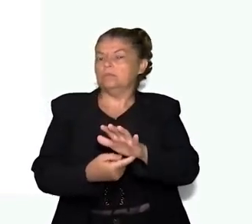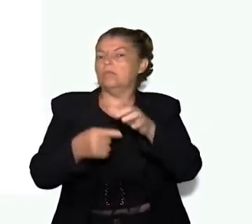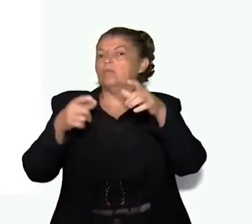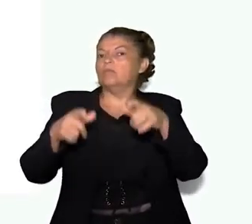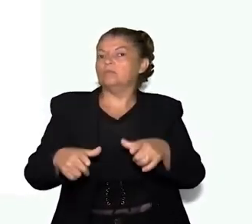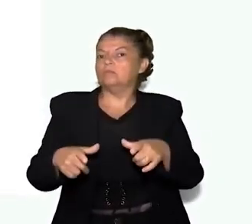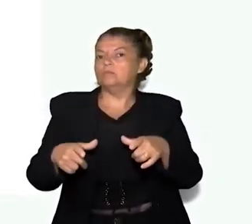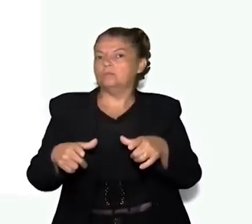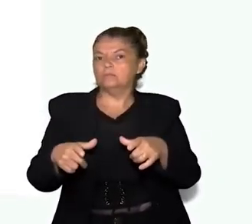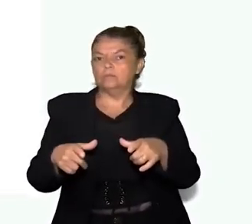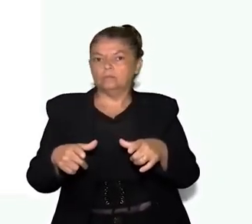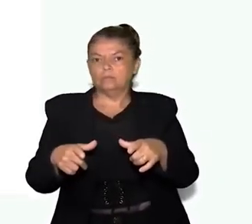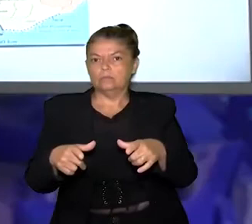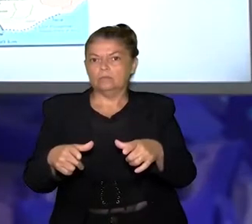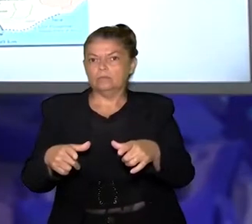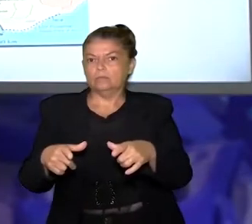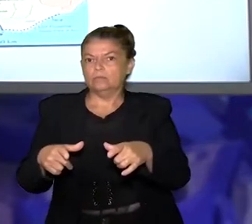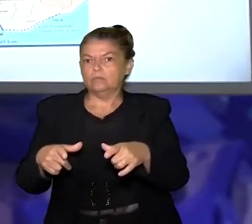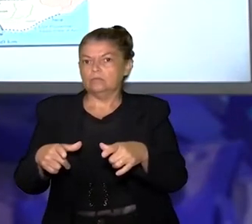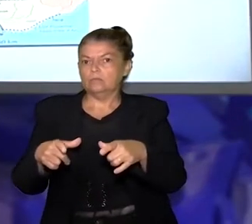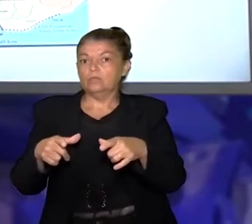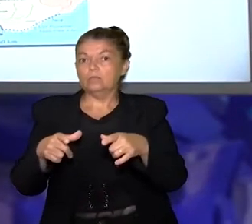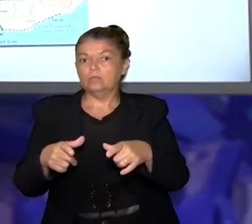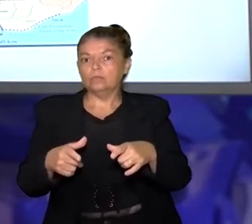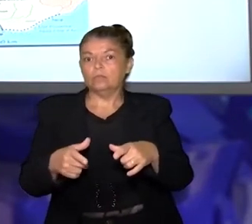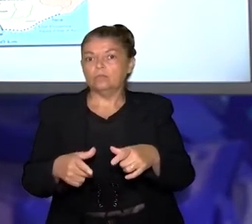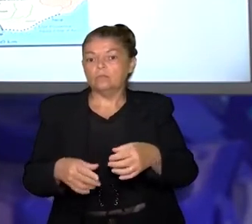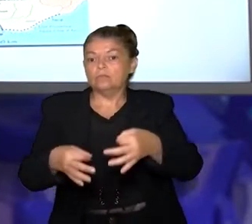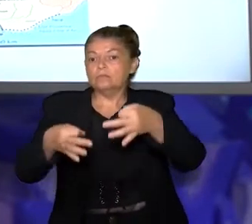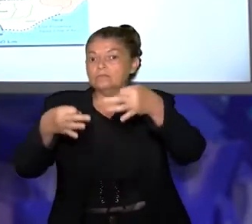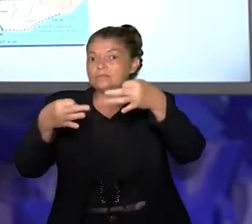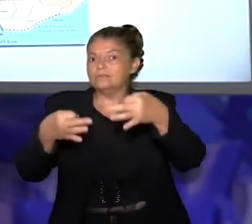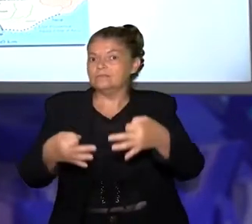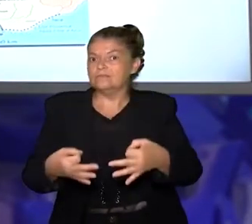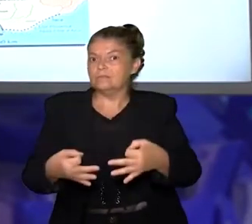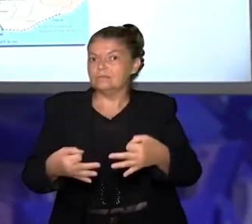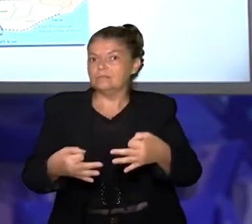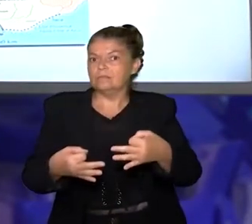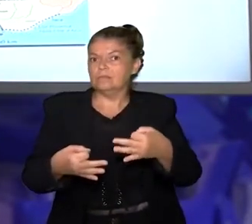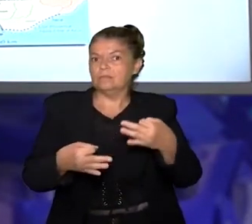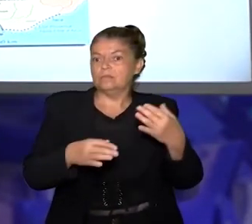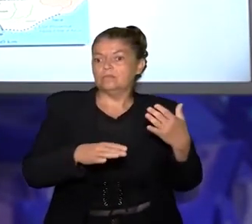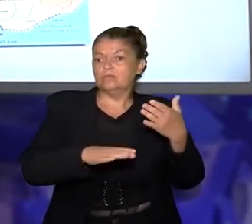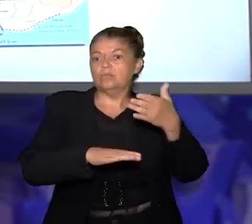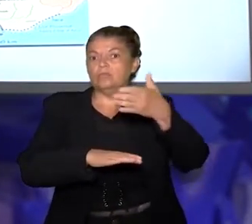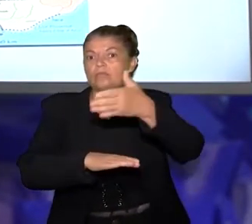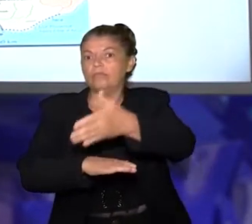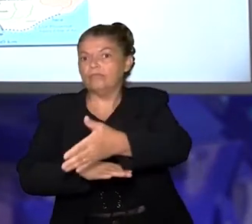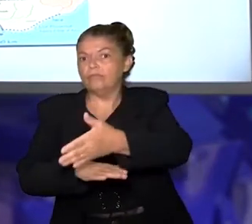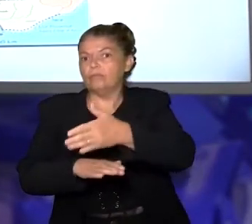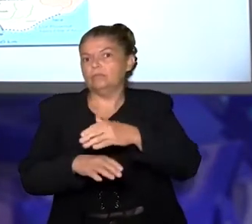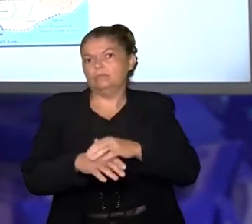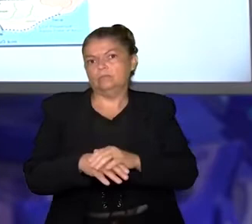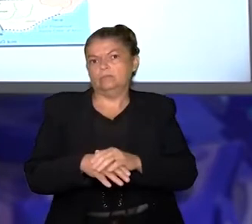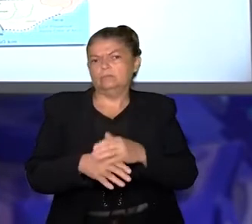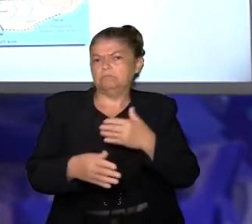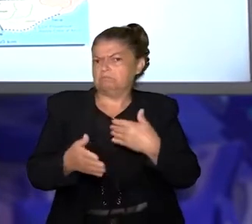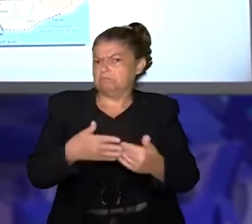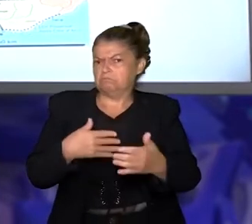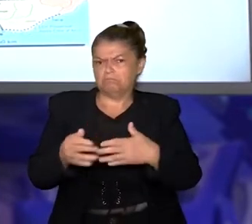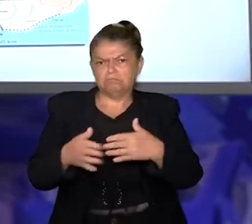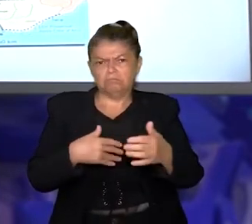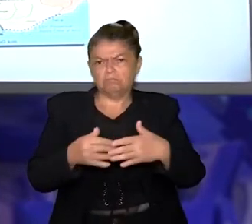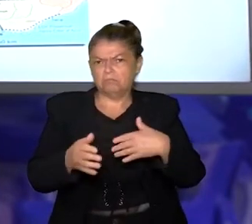onde há um ponto que você vai se localizar, onde você vai. É usado para rota, rota terrestre, rota